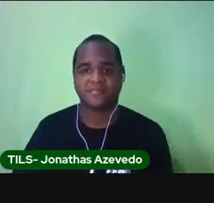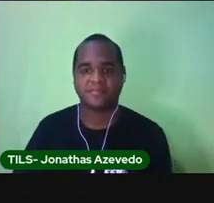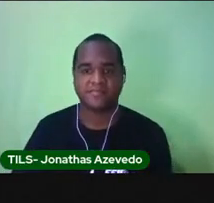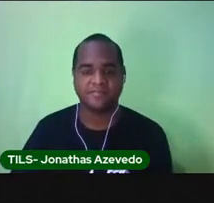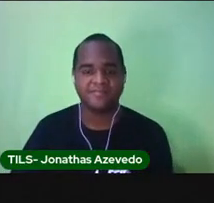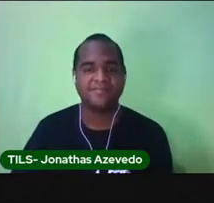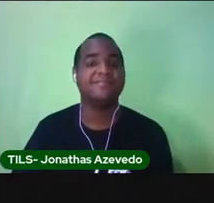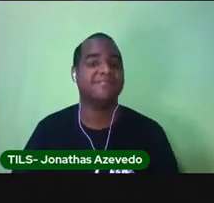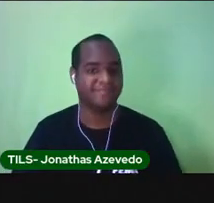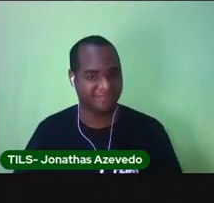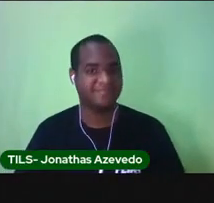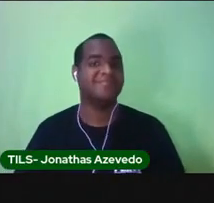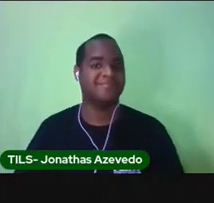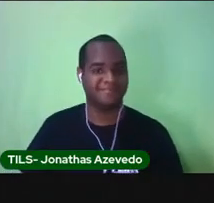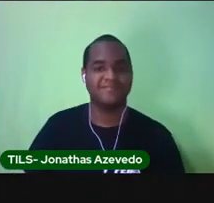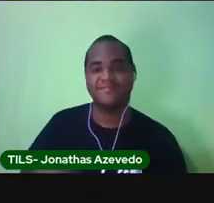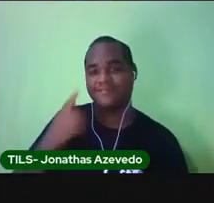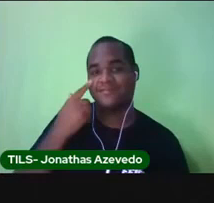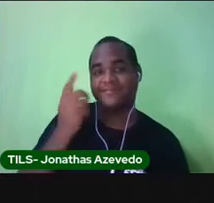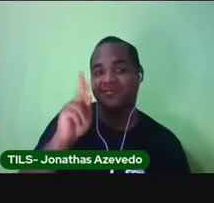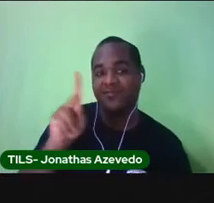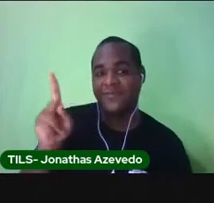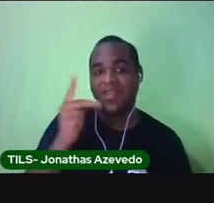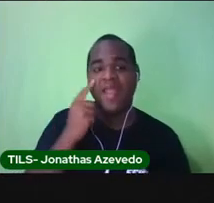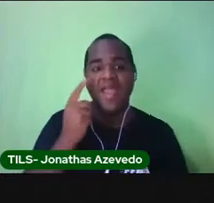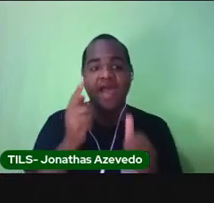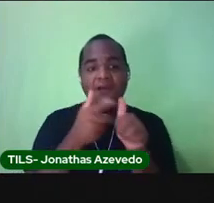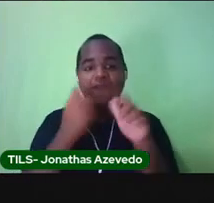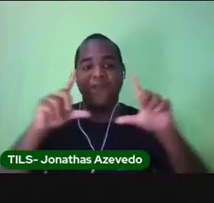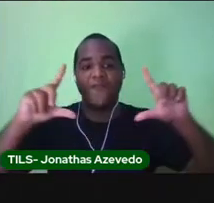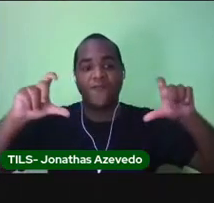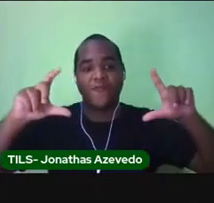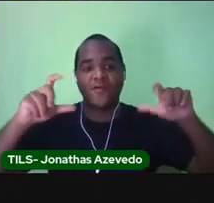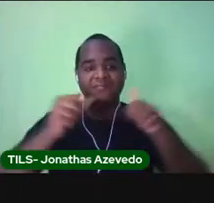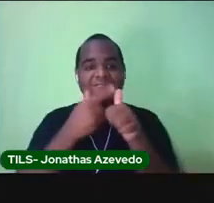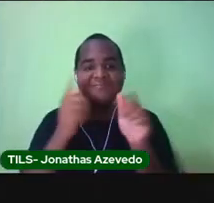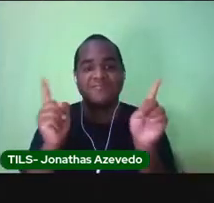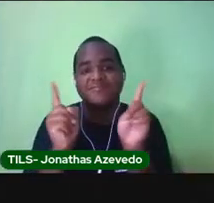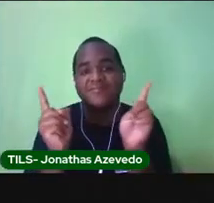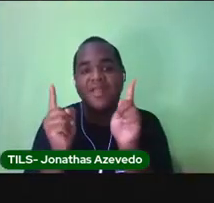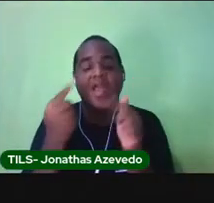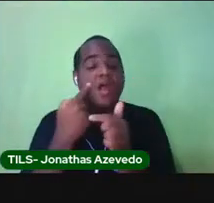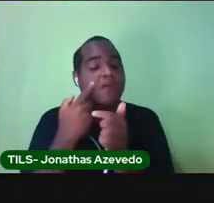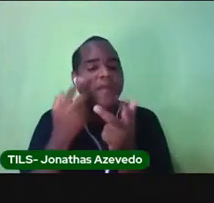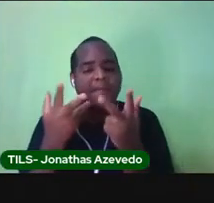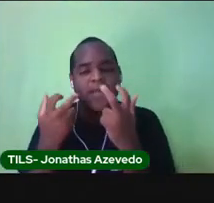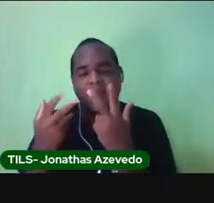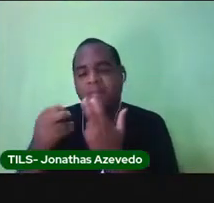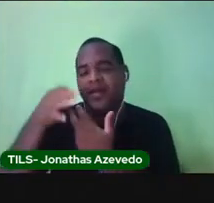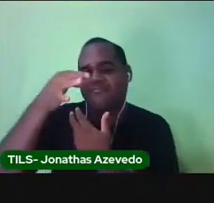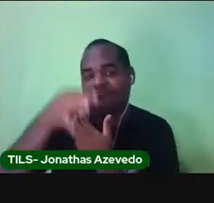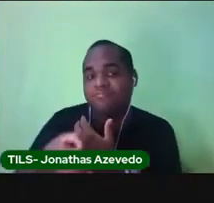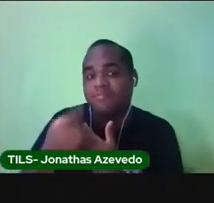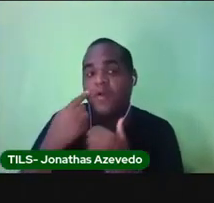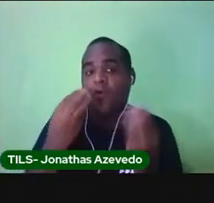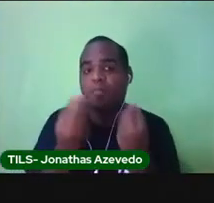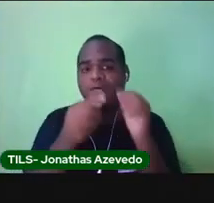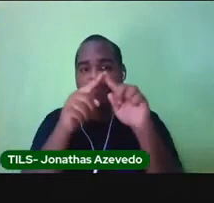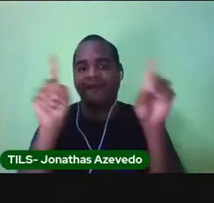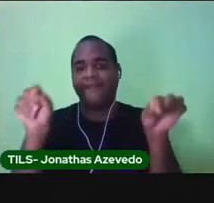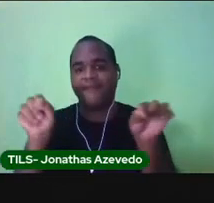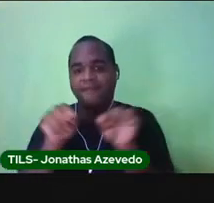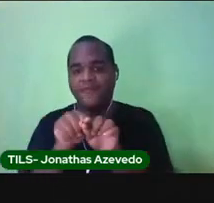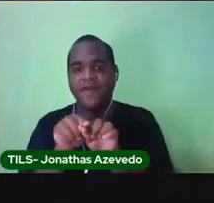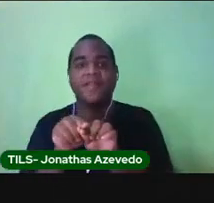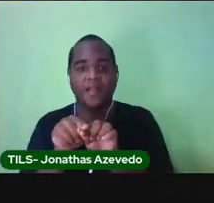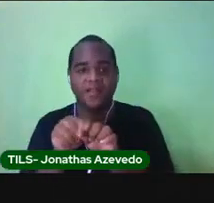Olha, a ProHélida pegou uma foto pequenininha e colocou aqui que era para você enxergar direitinho o quadro. Por isso que